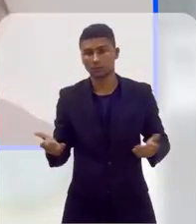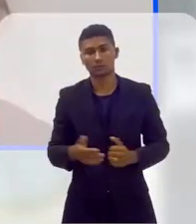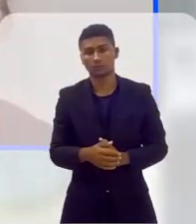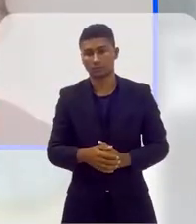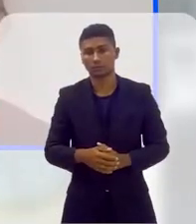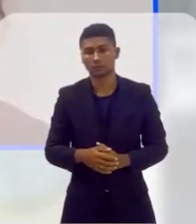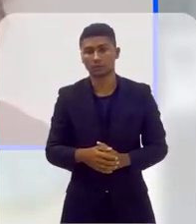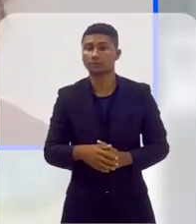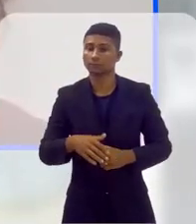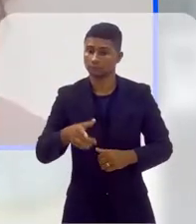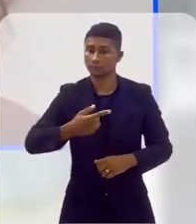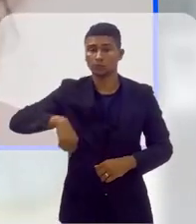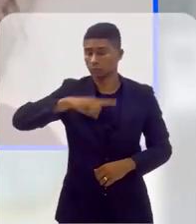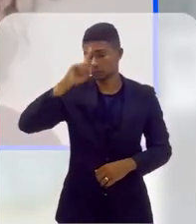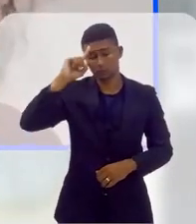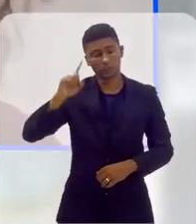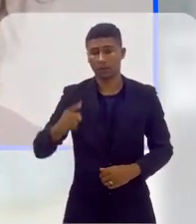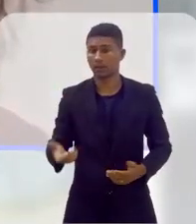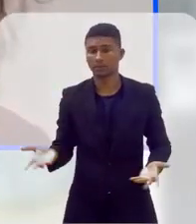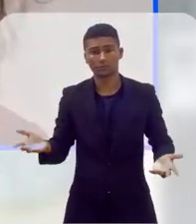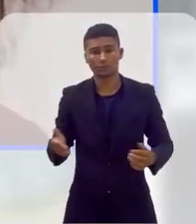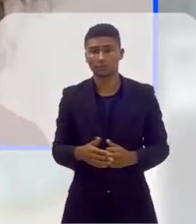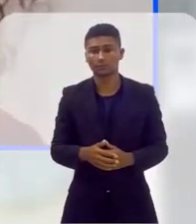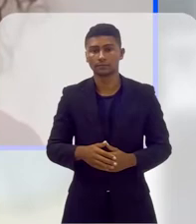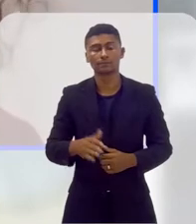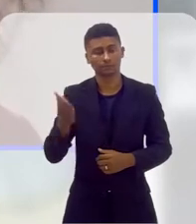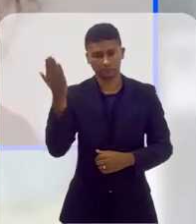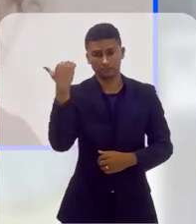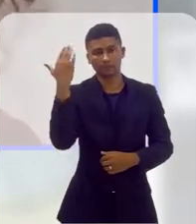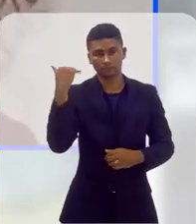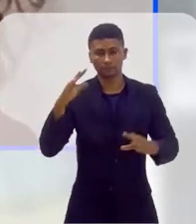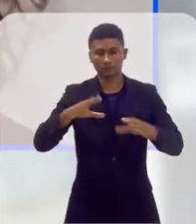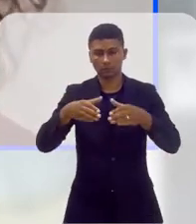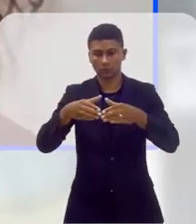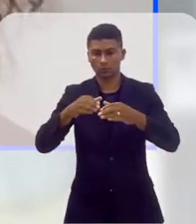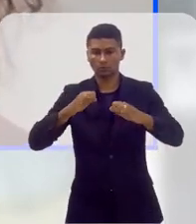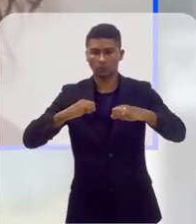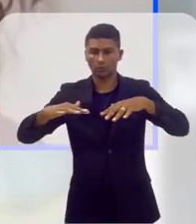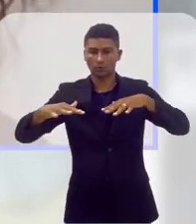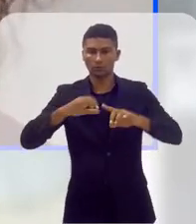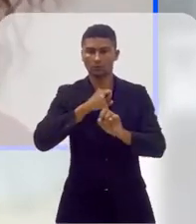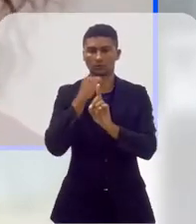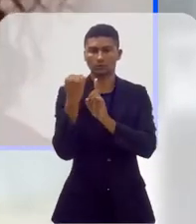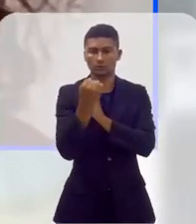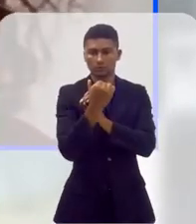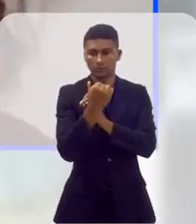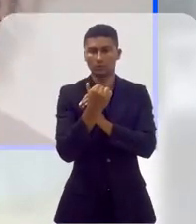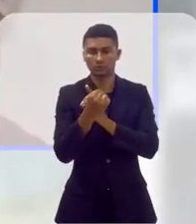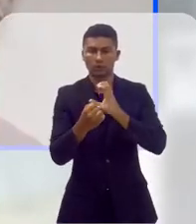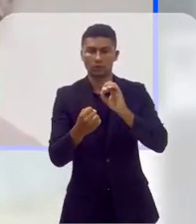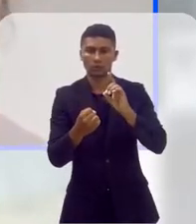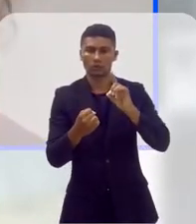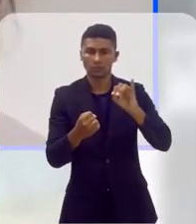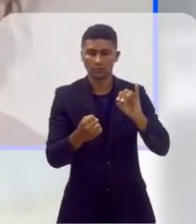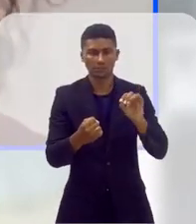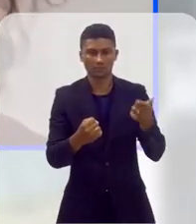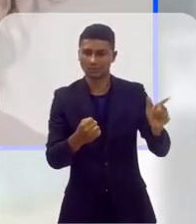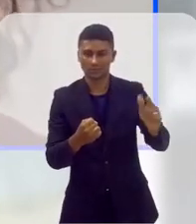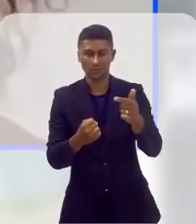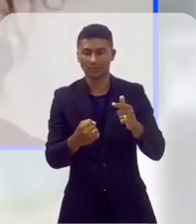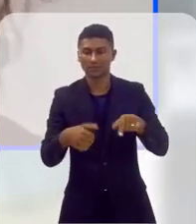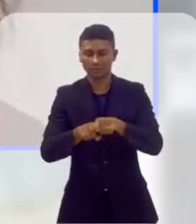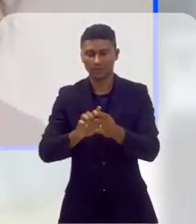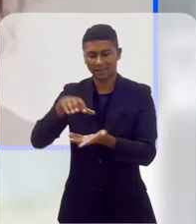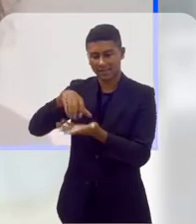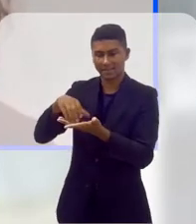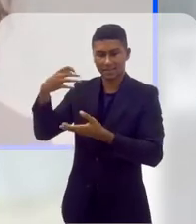entender. Há um tempo atrás, isso ficava muito a cargo dos movimentos sociais, quando a gente ainda não tinha CODIR, quando a gente ainda não tinha clínica